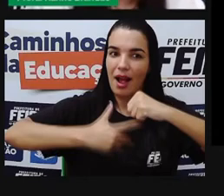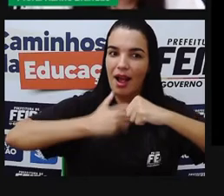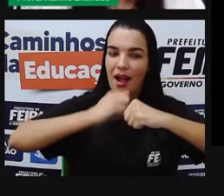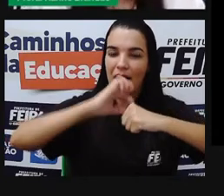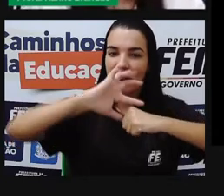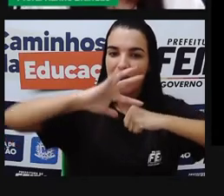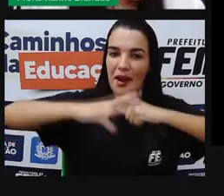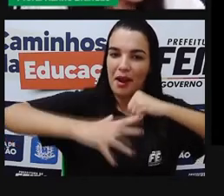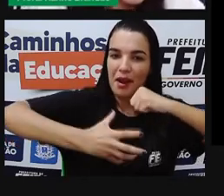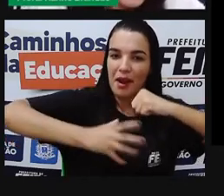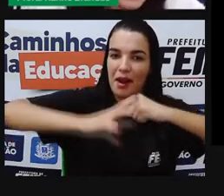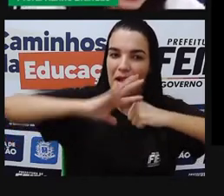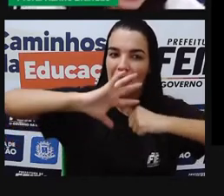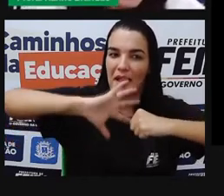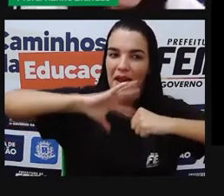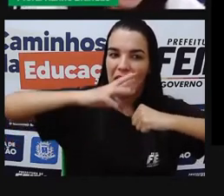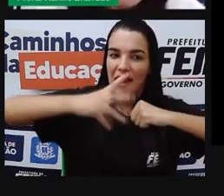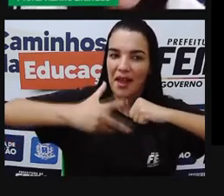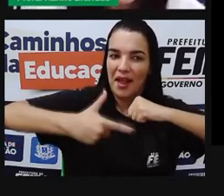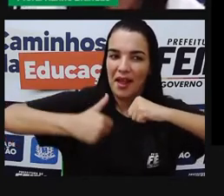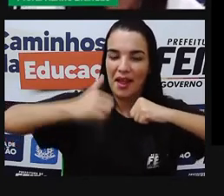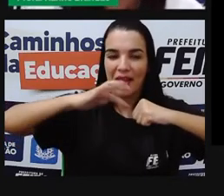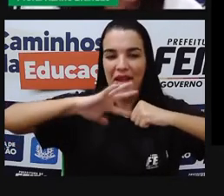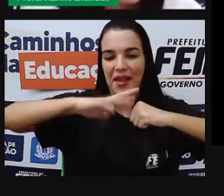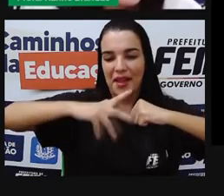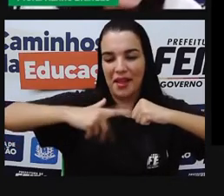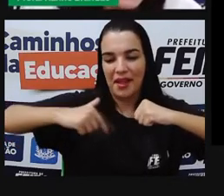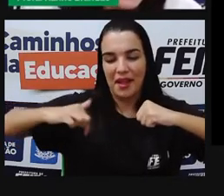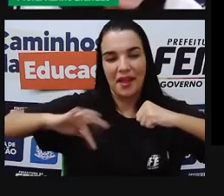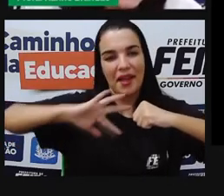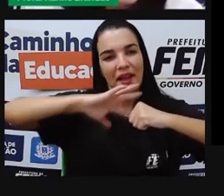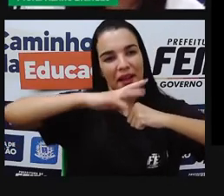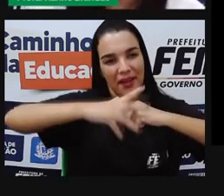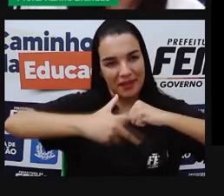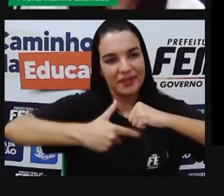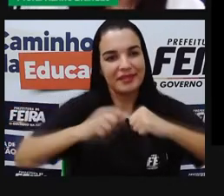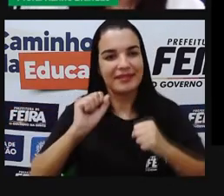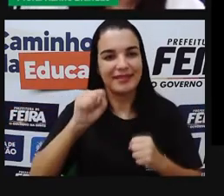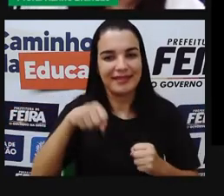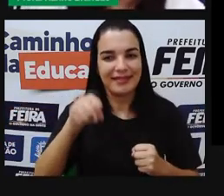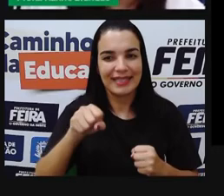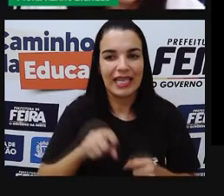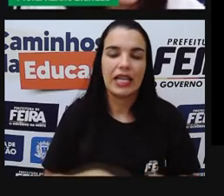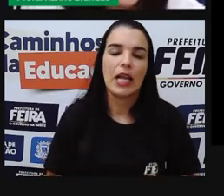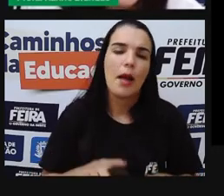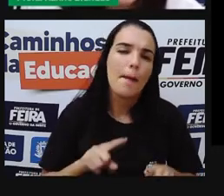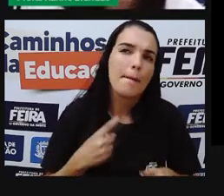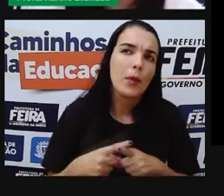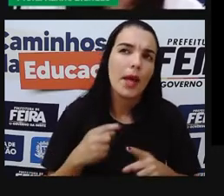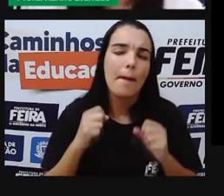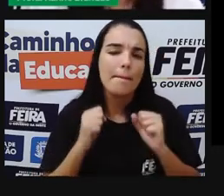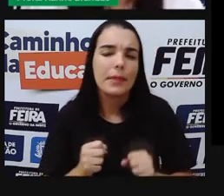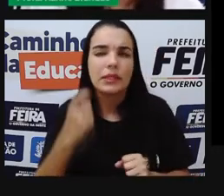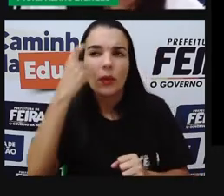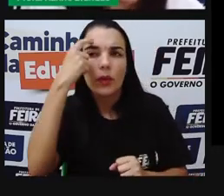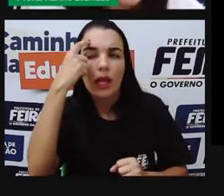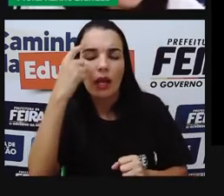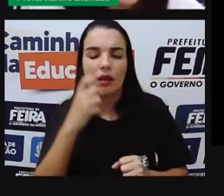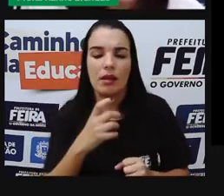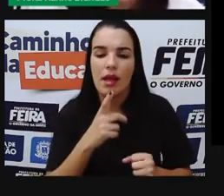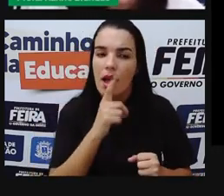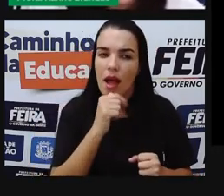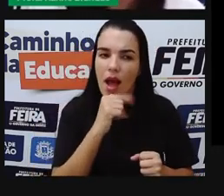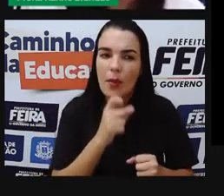nosso planeta, pensando aqui em rios, mares, em geleiras, né? Pensando em água subterrânea, em